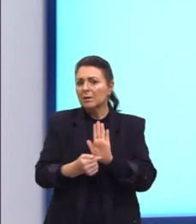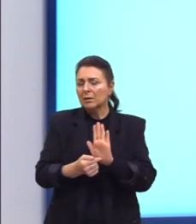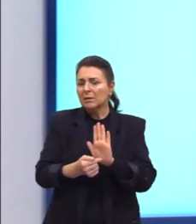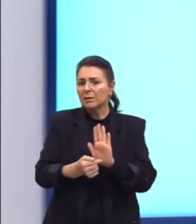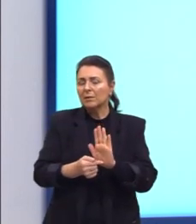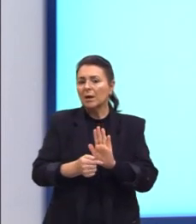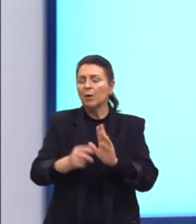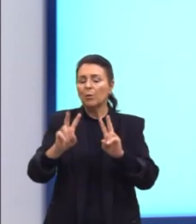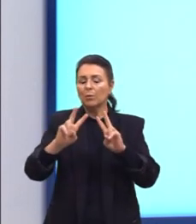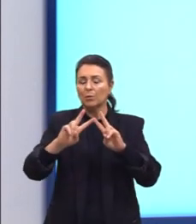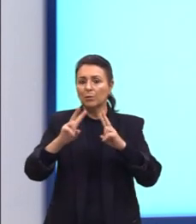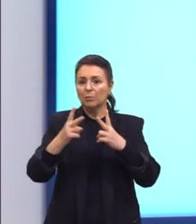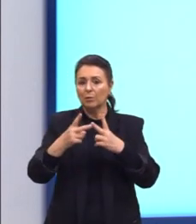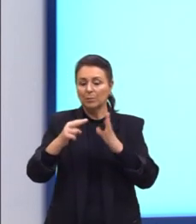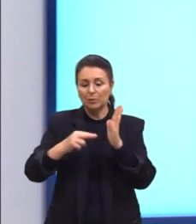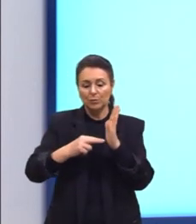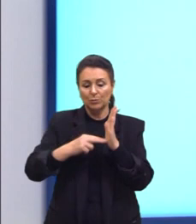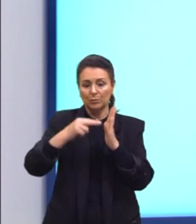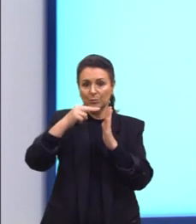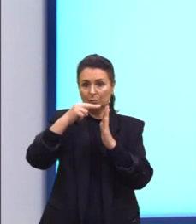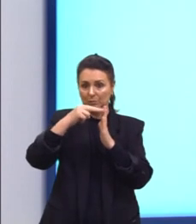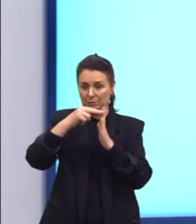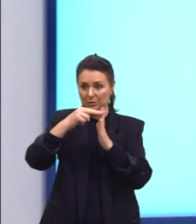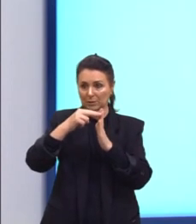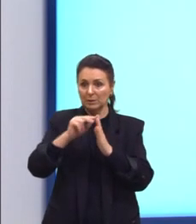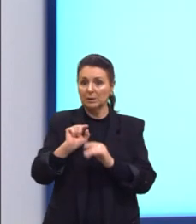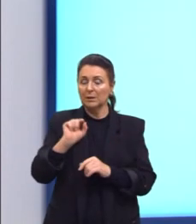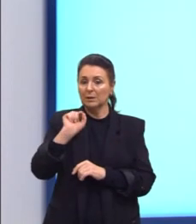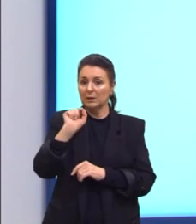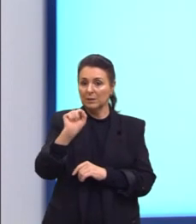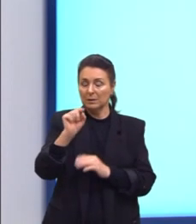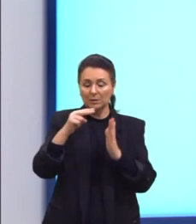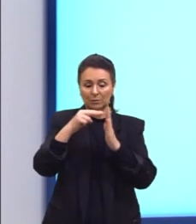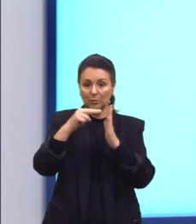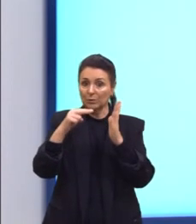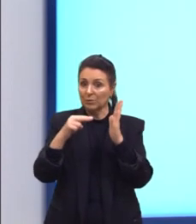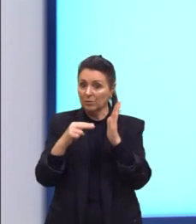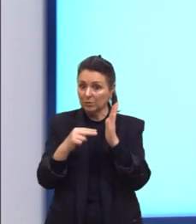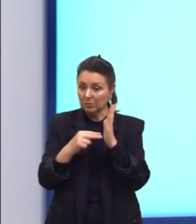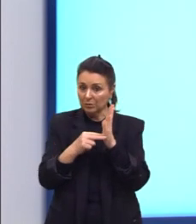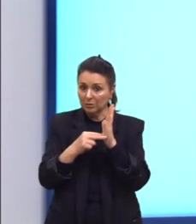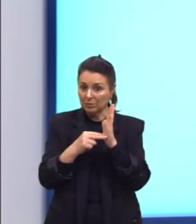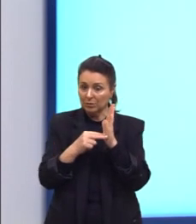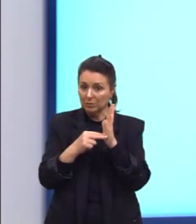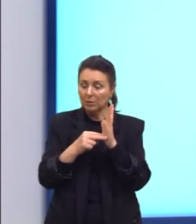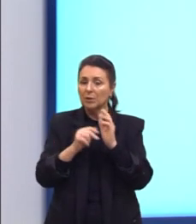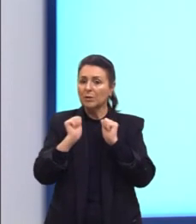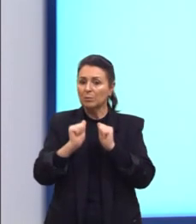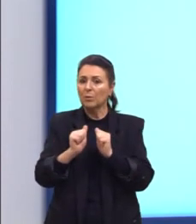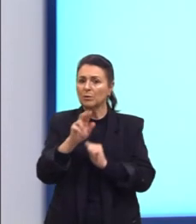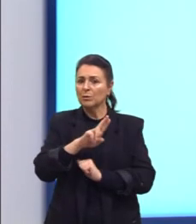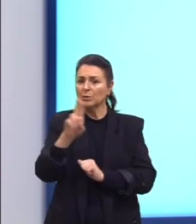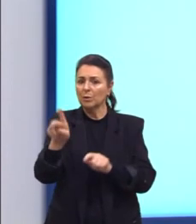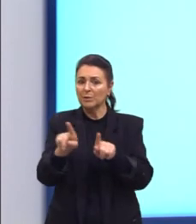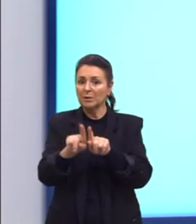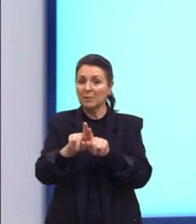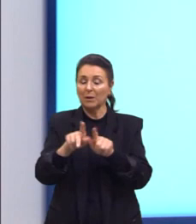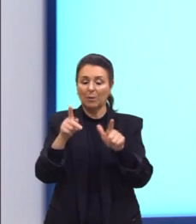volume de um prisma. E, nesse caso aqui, então, os prismas, eles são, podem ser chamados de